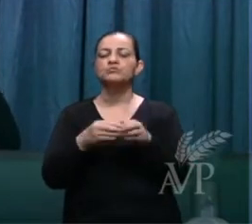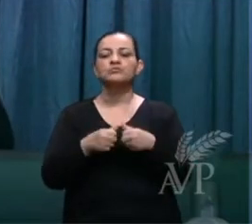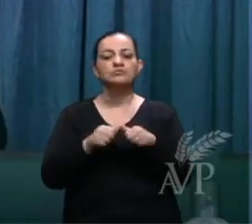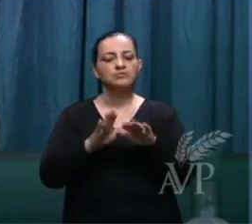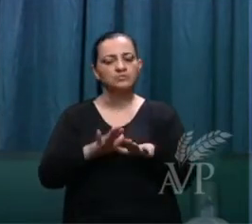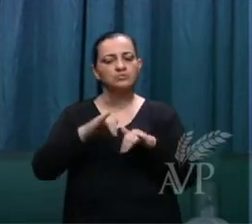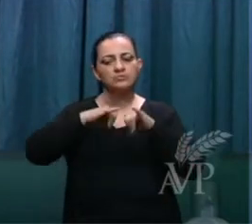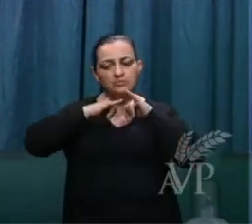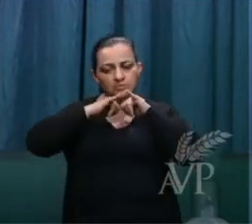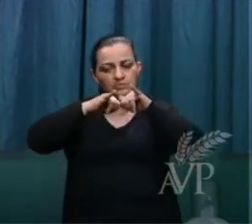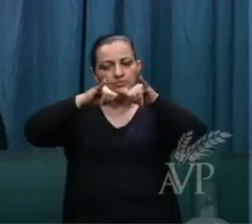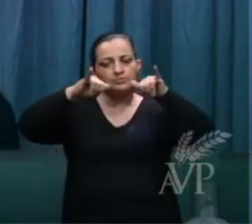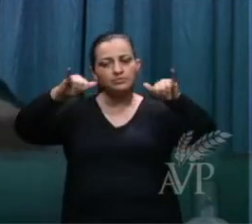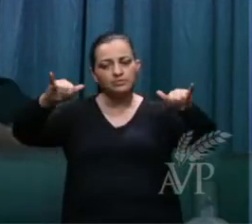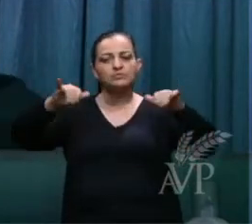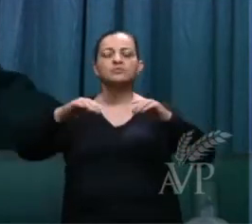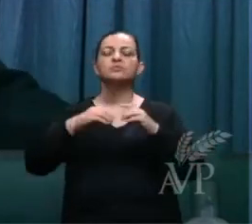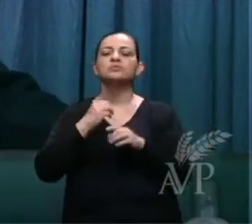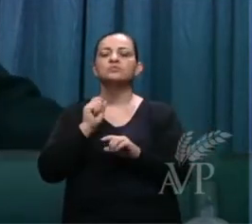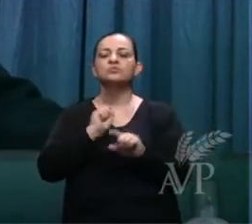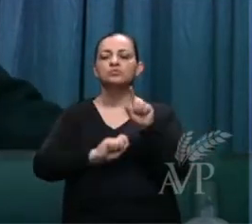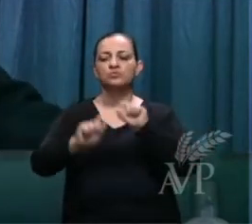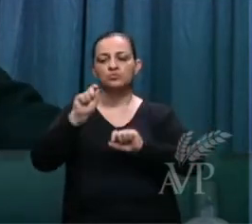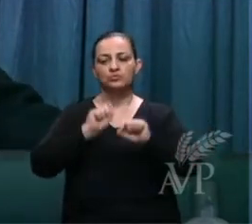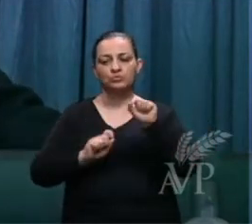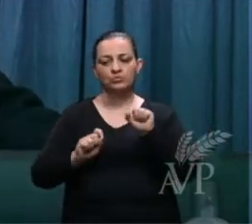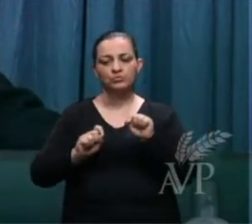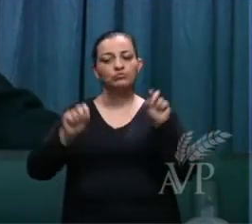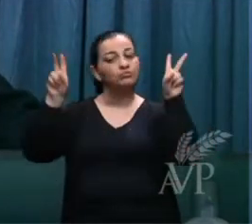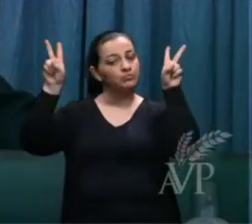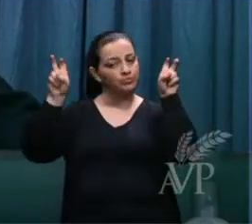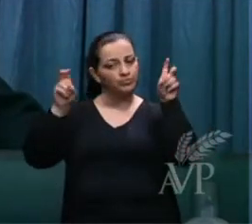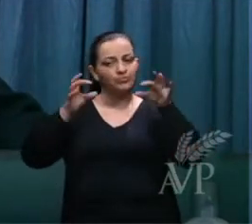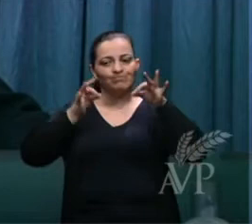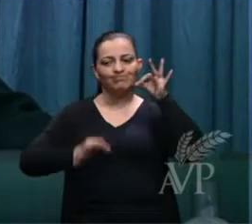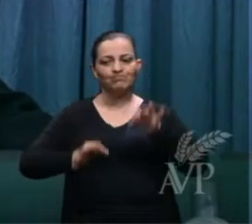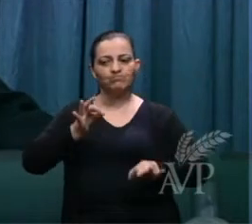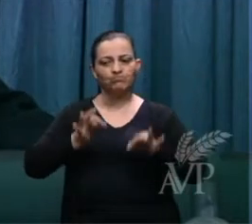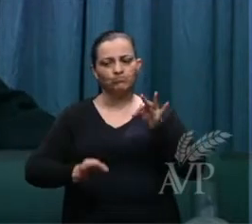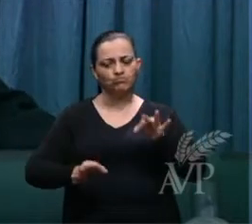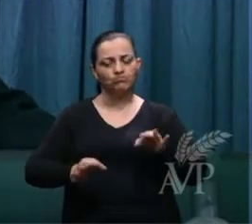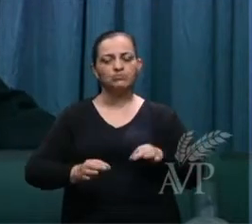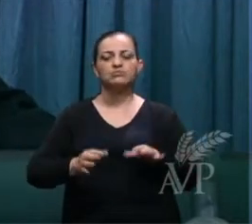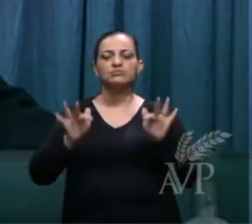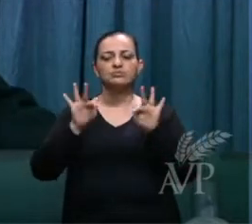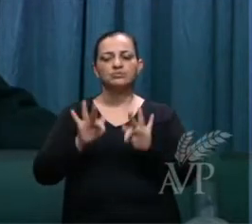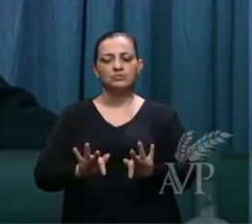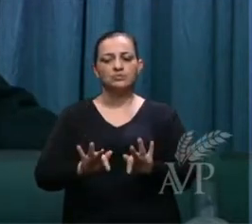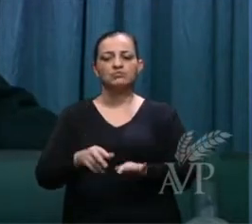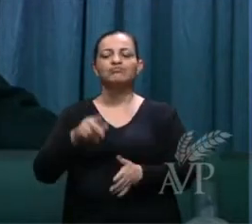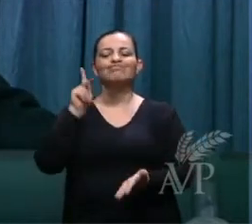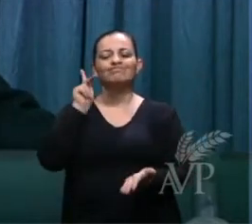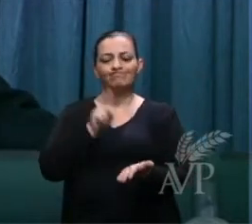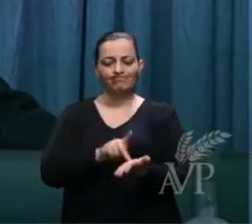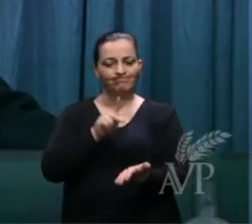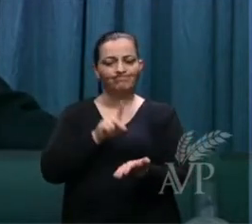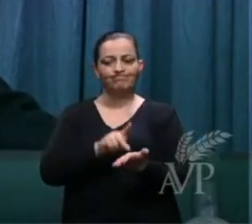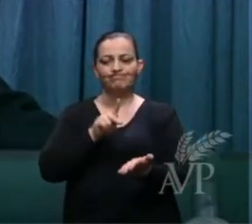transcorrendo sobre isto. E isto é uma verdade.